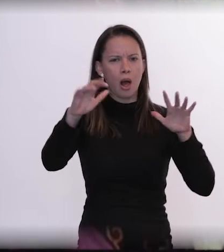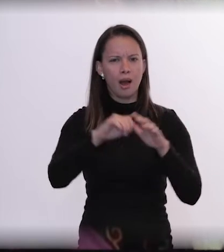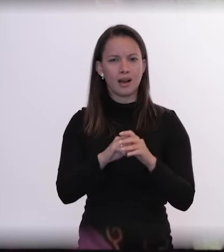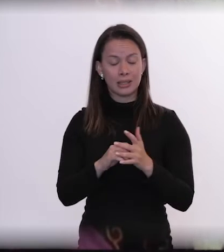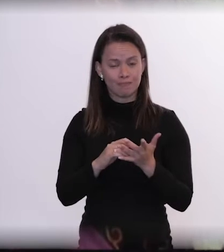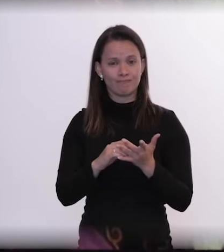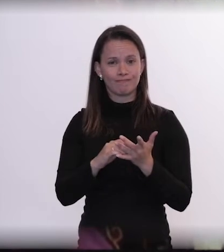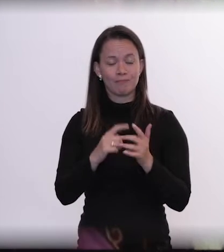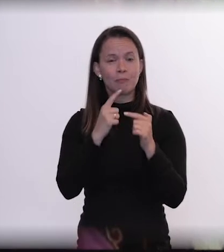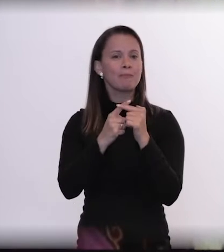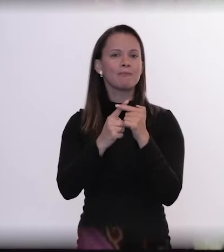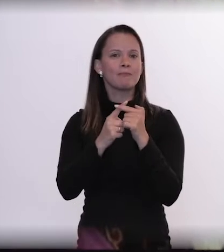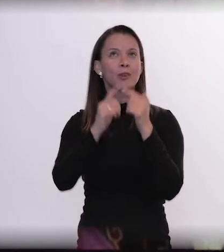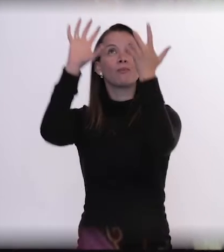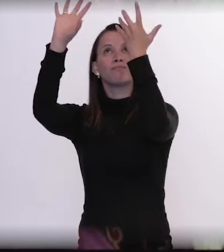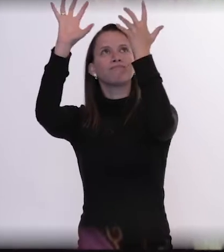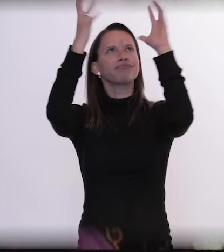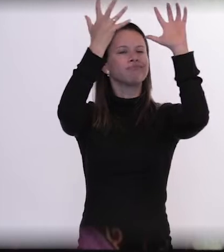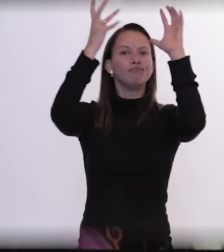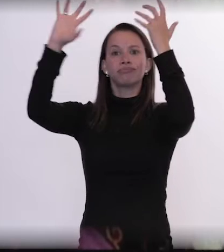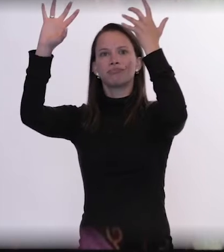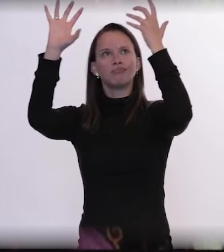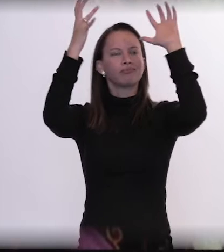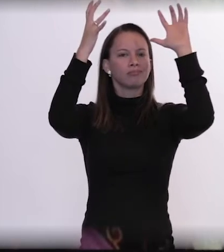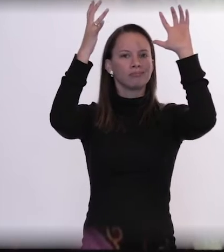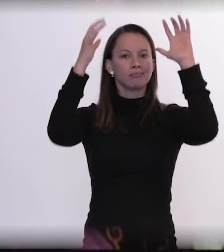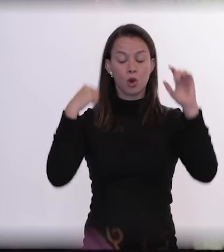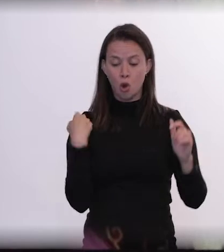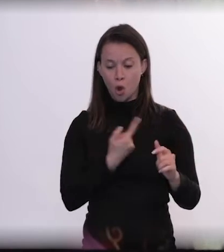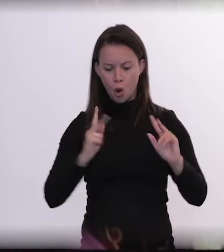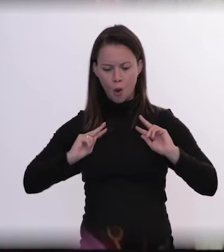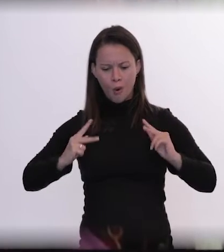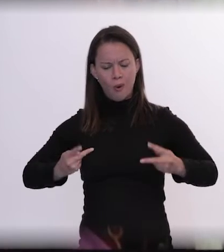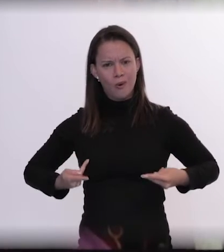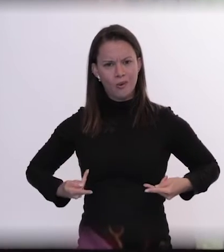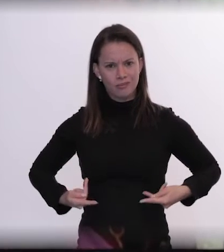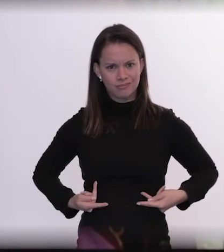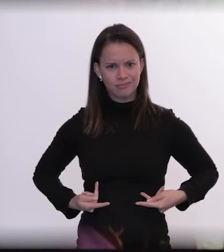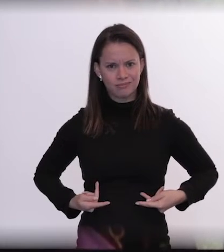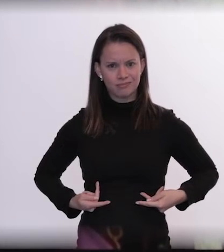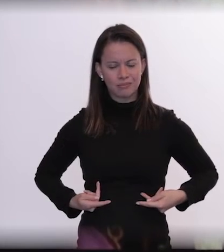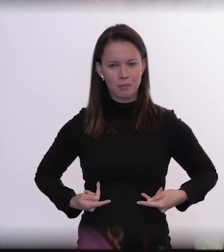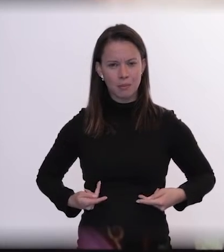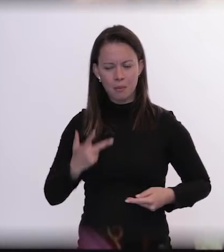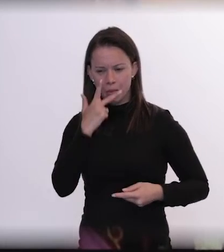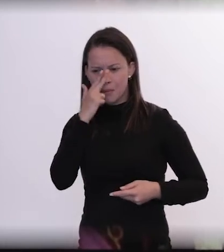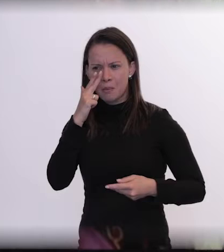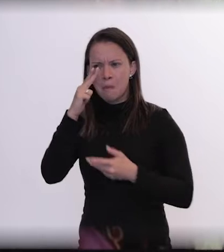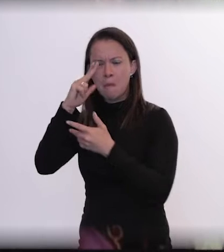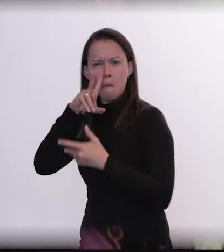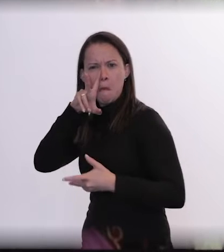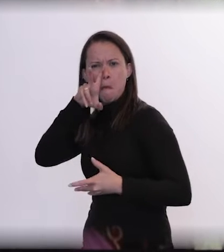clima, por esse momento em que os humanos, parte da espécie humana, se transforma numa força de destruição. Eu acho que as pessoas têm